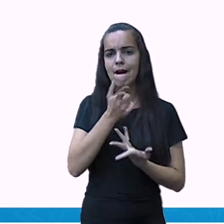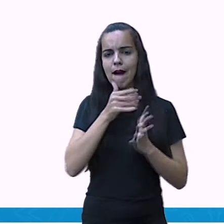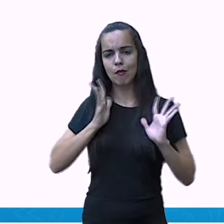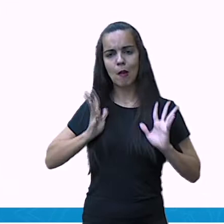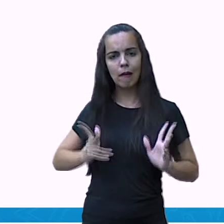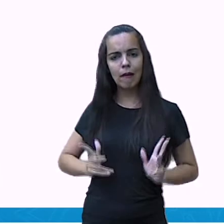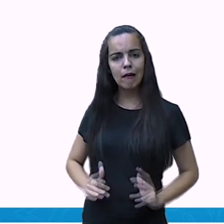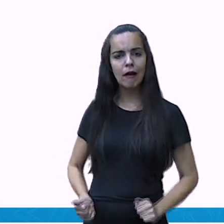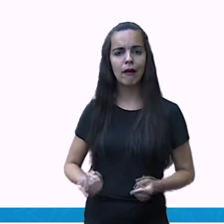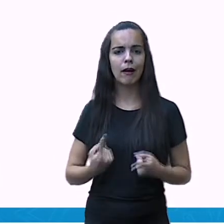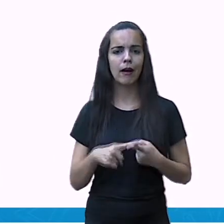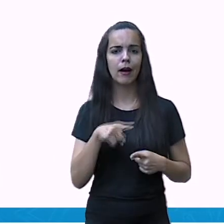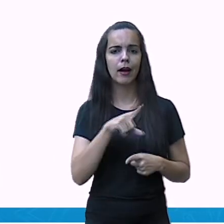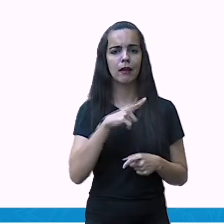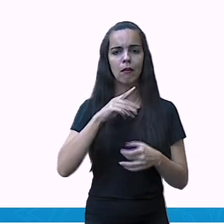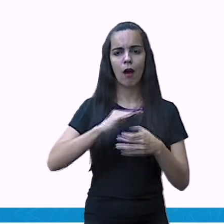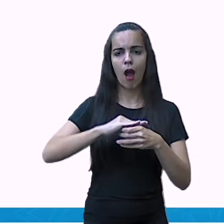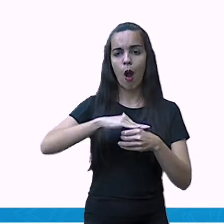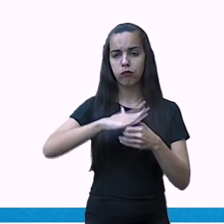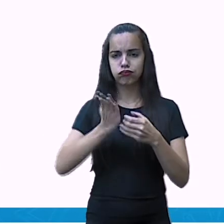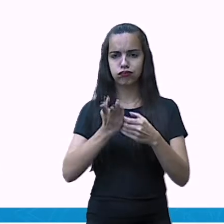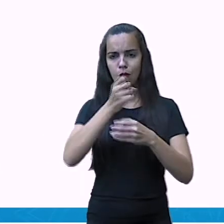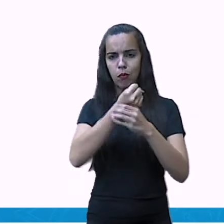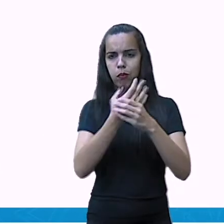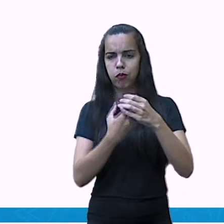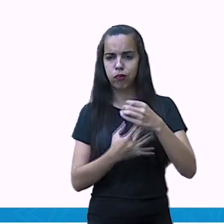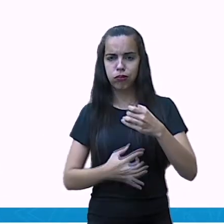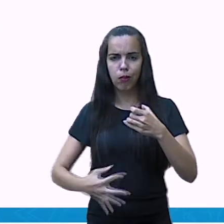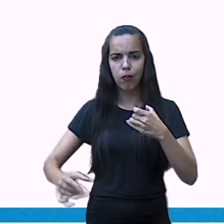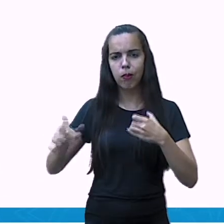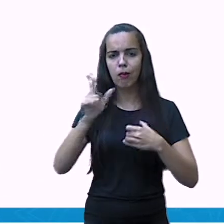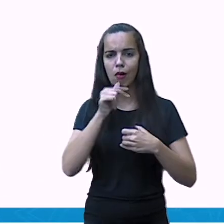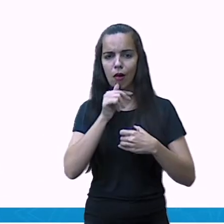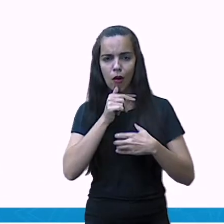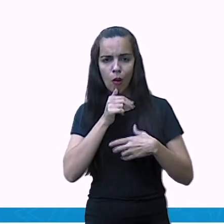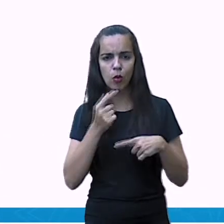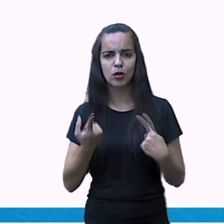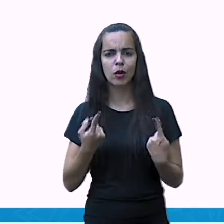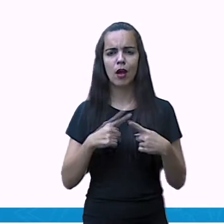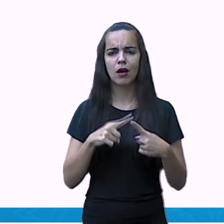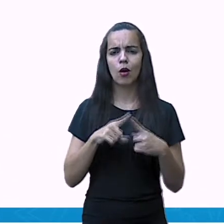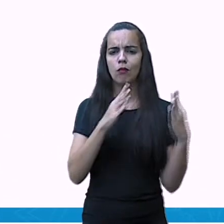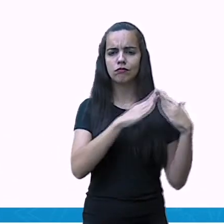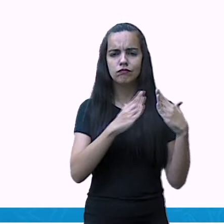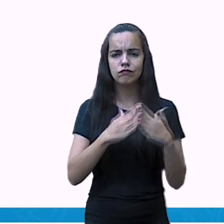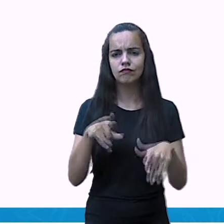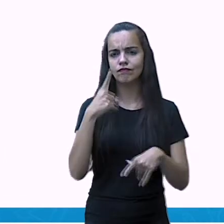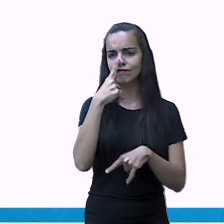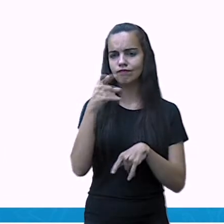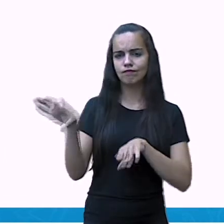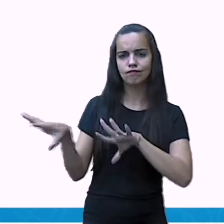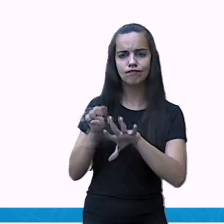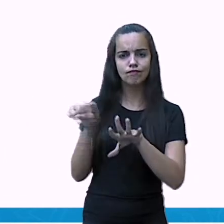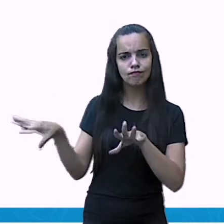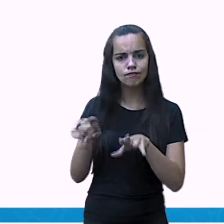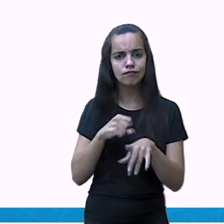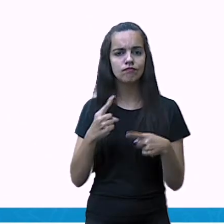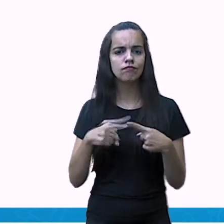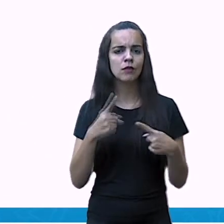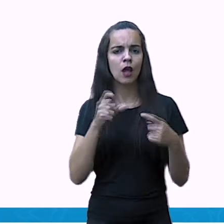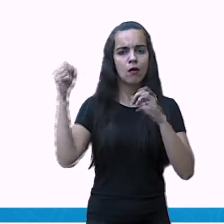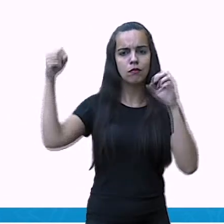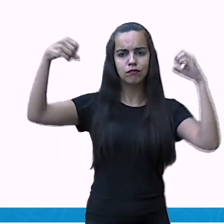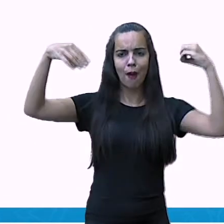encanada, coleta e tratamento de esgoto, habitação, coleta de lixo, iluminação e